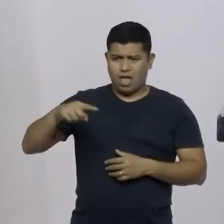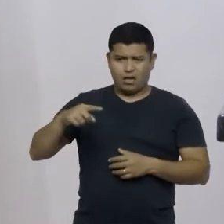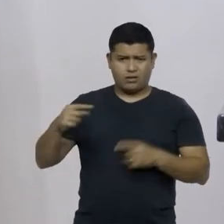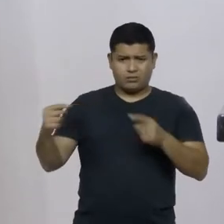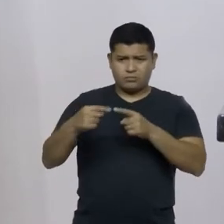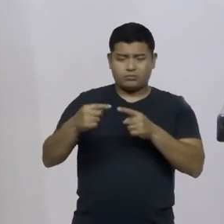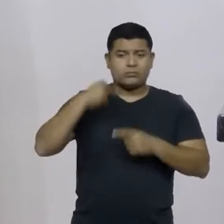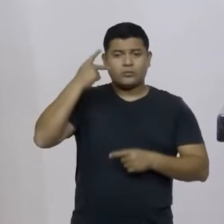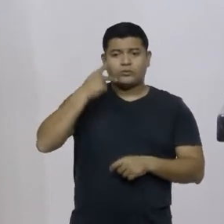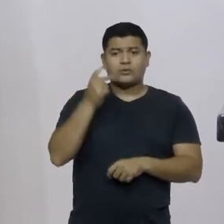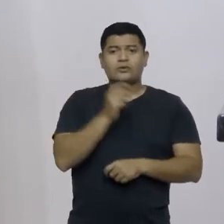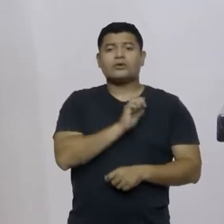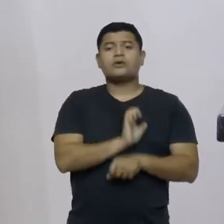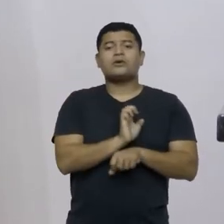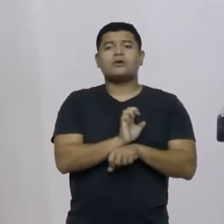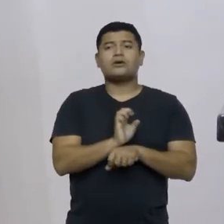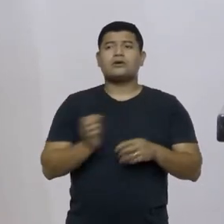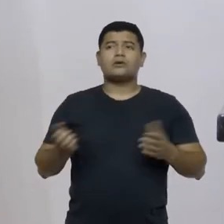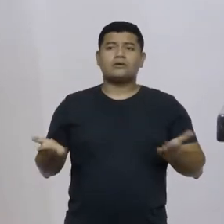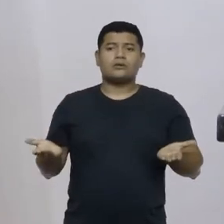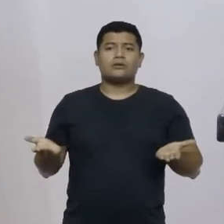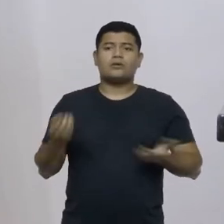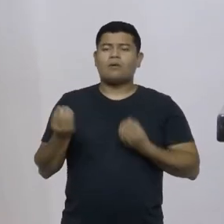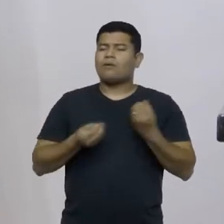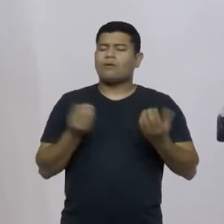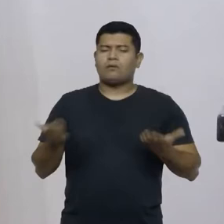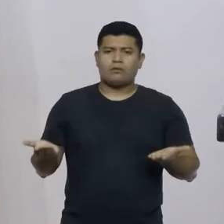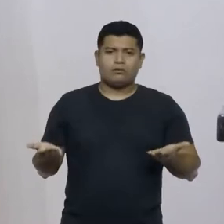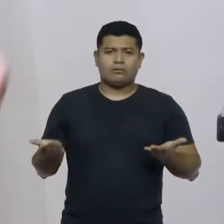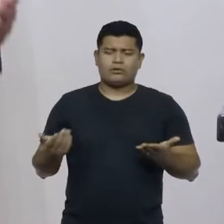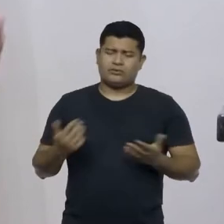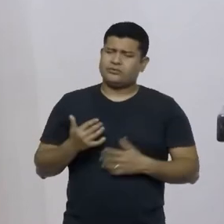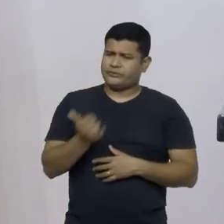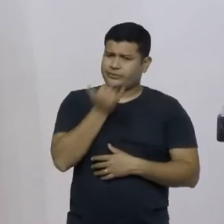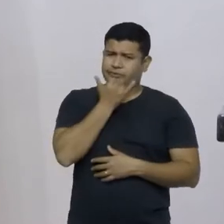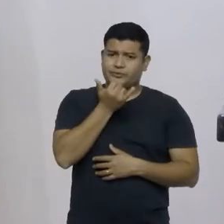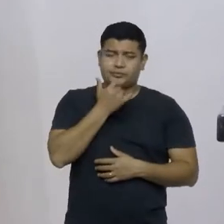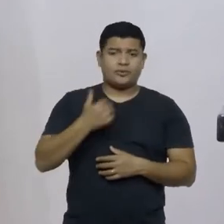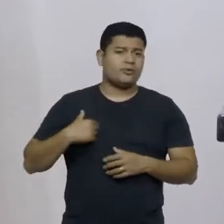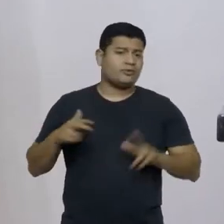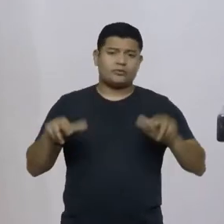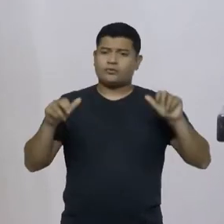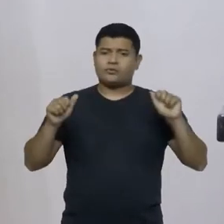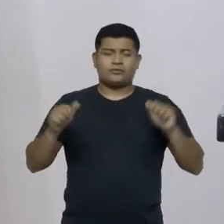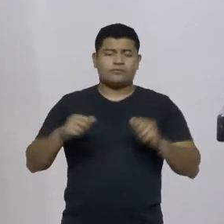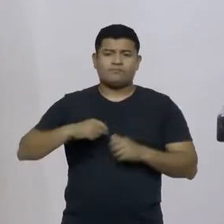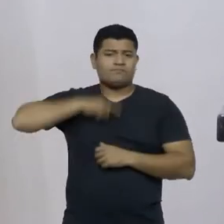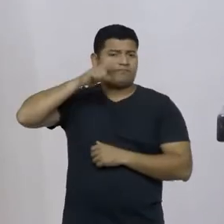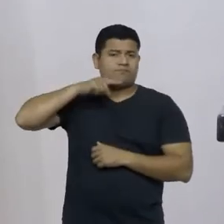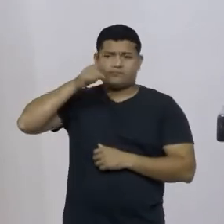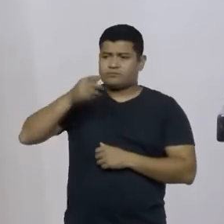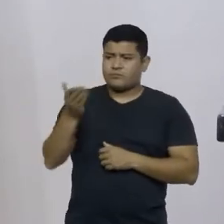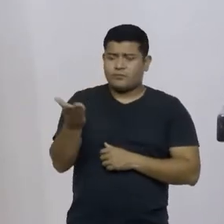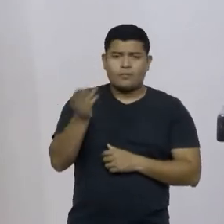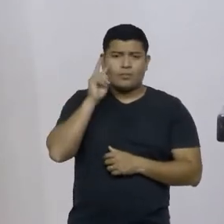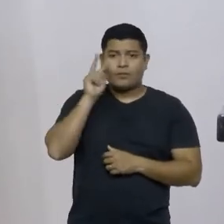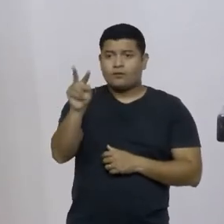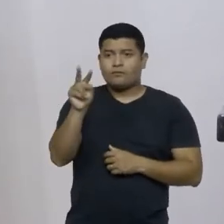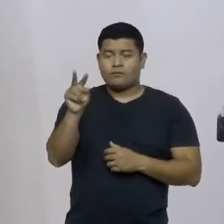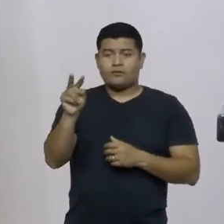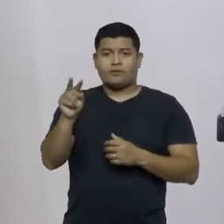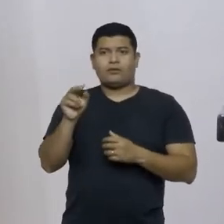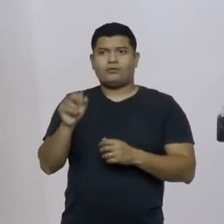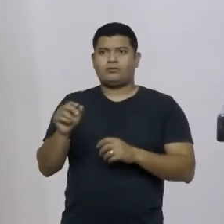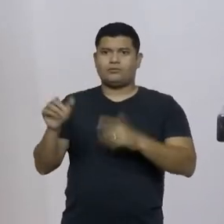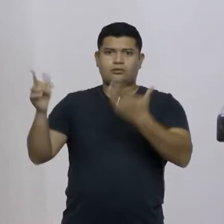Como assim? Que estranho, que... Me perdoem, eu não consigo ver essa notícia e não trazer aqui para compartilhar com os